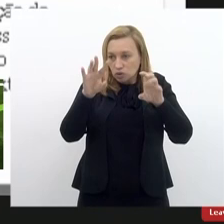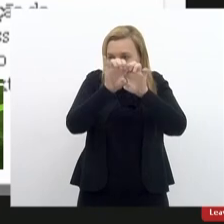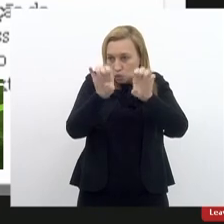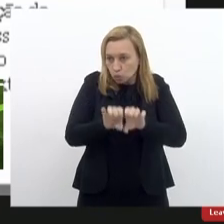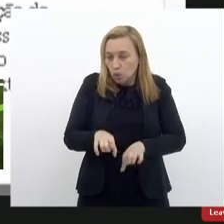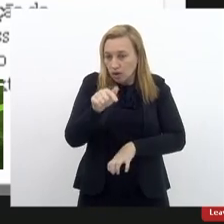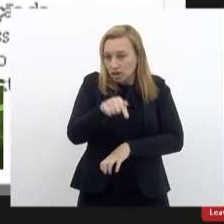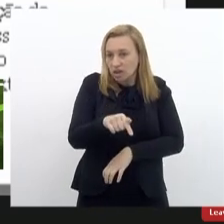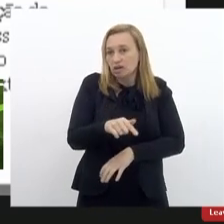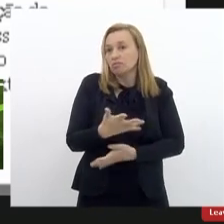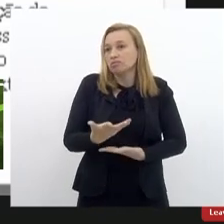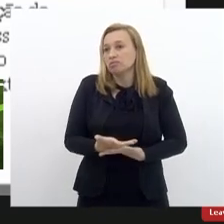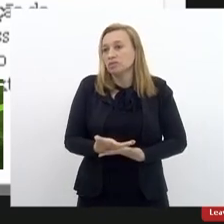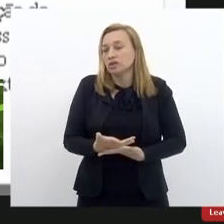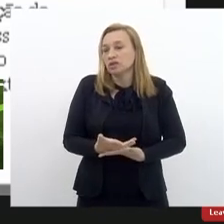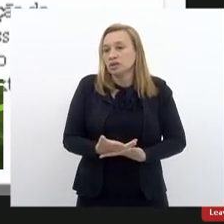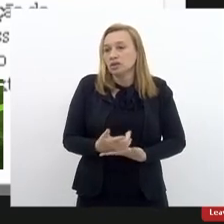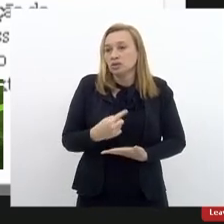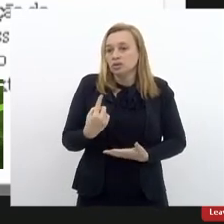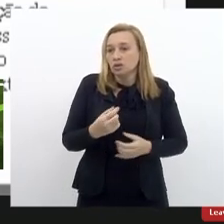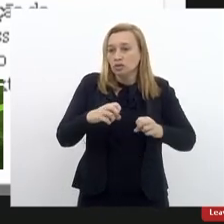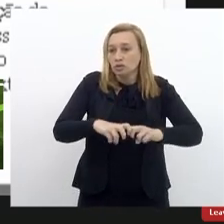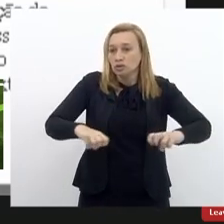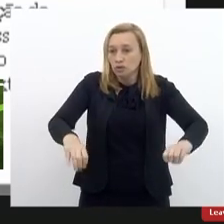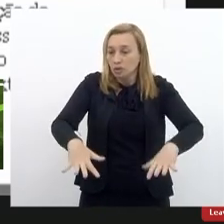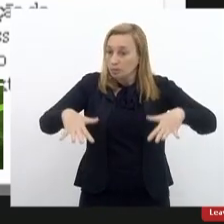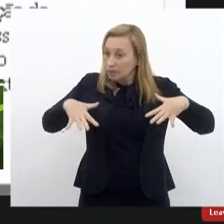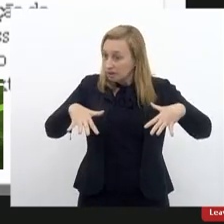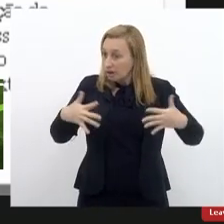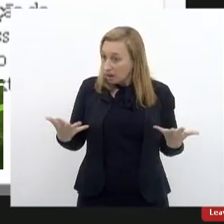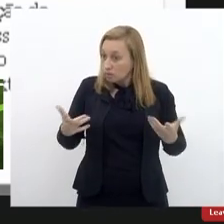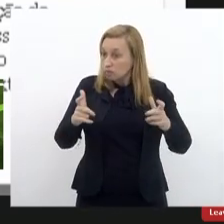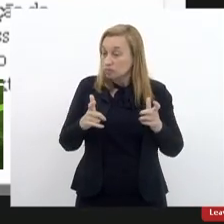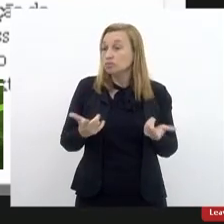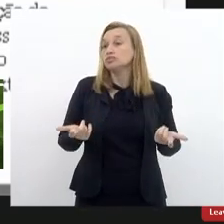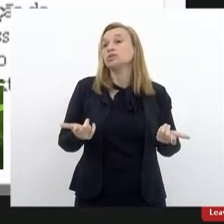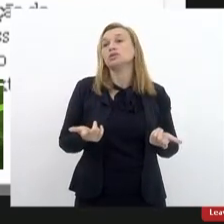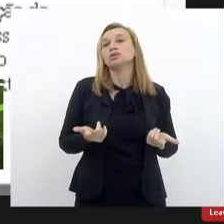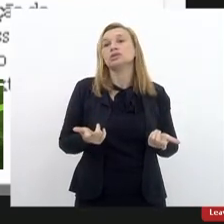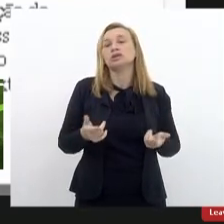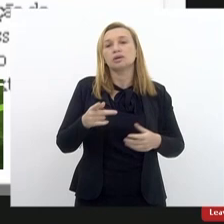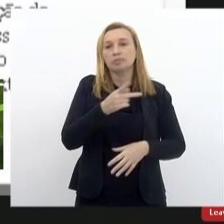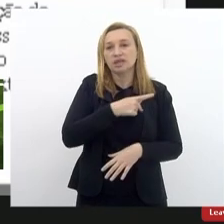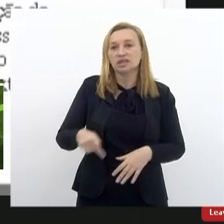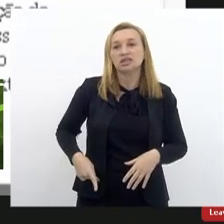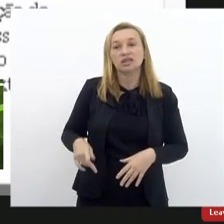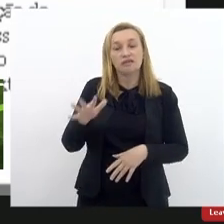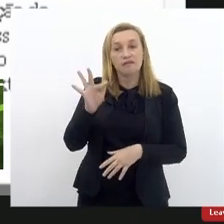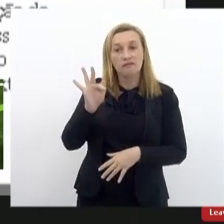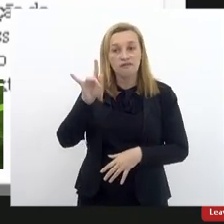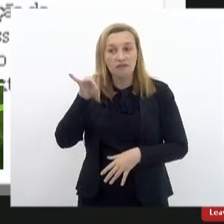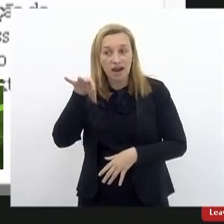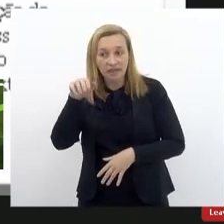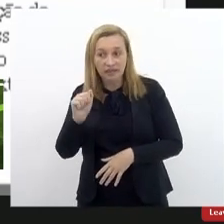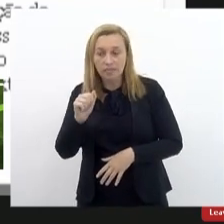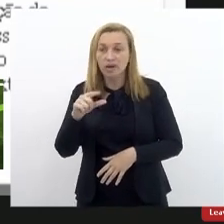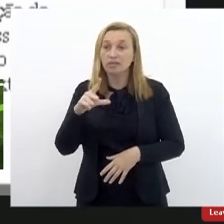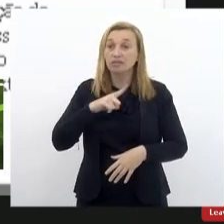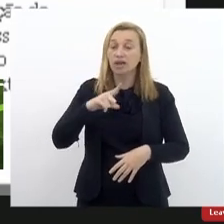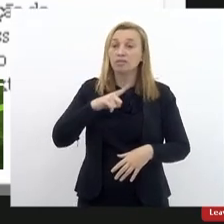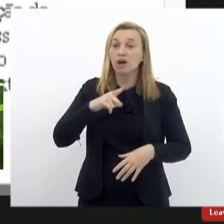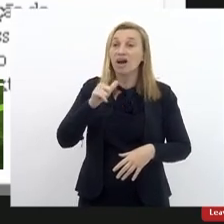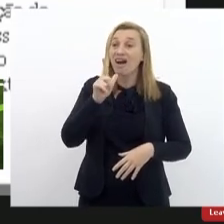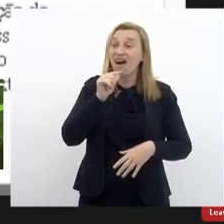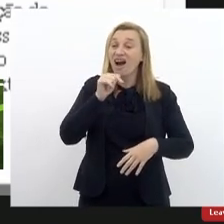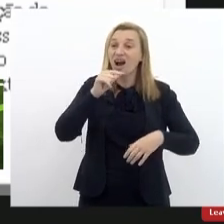aqui já que eu mencionei, nós temos o nosso plenário, por exemplo, nossa querida presidente Fátima está presente, nós temos uma goteira em cima do